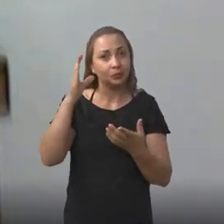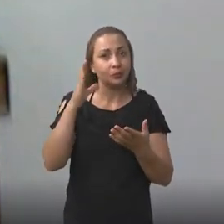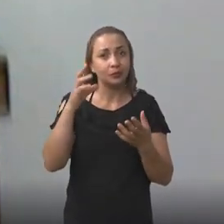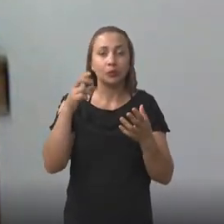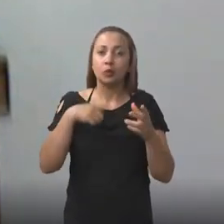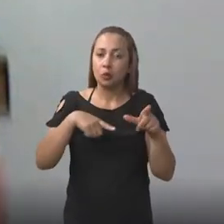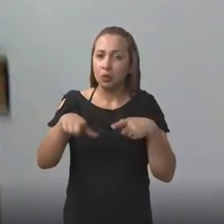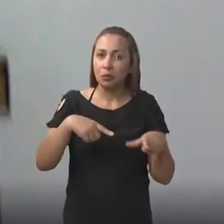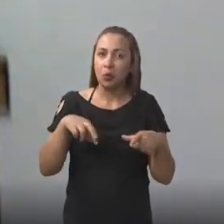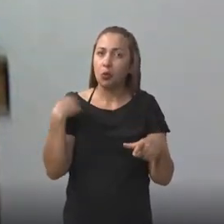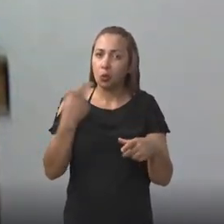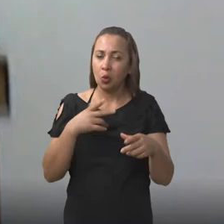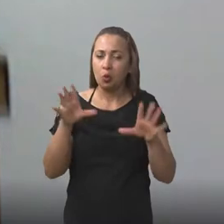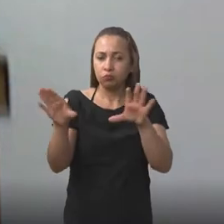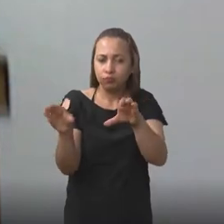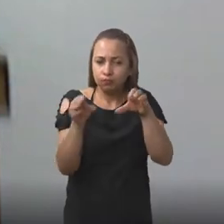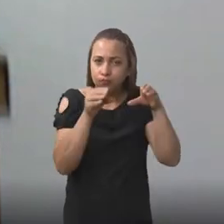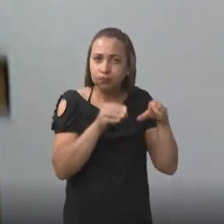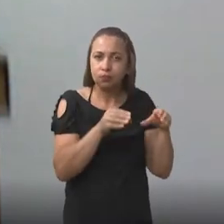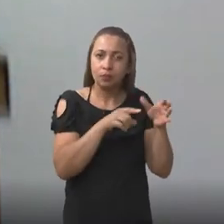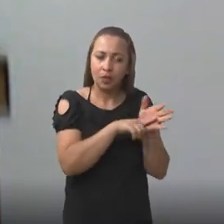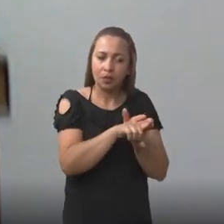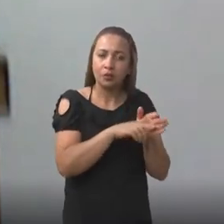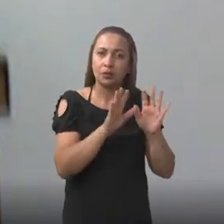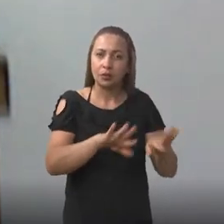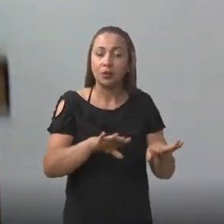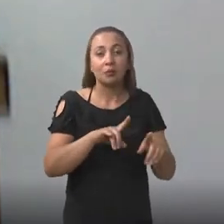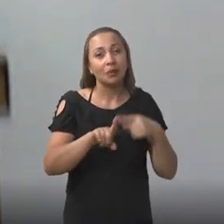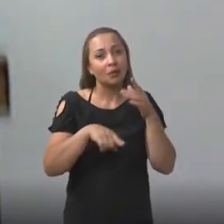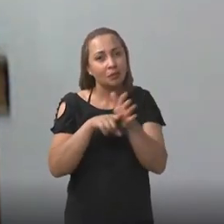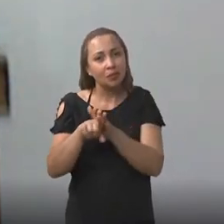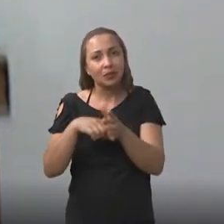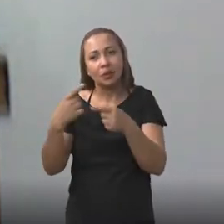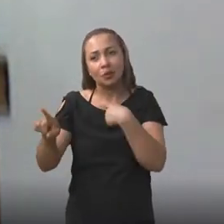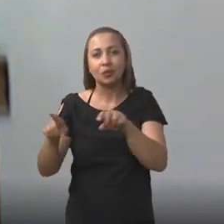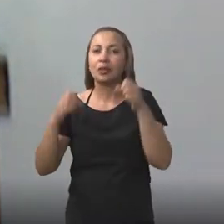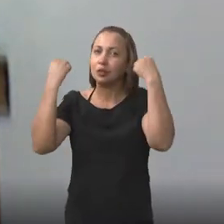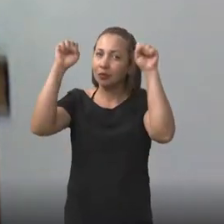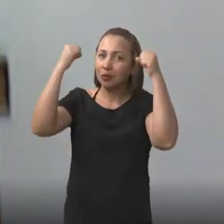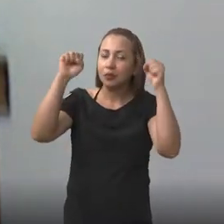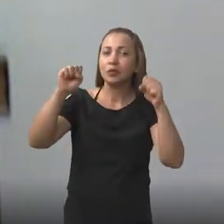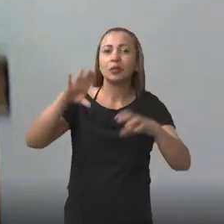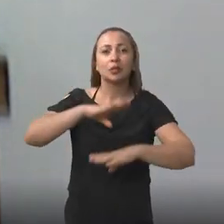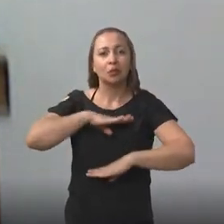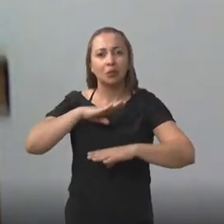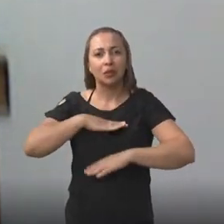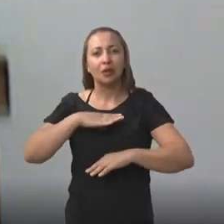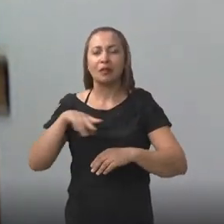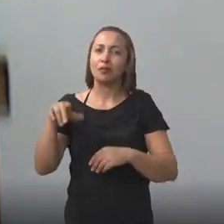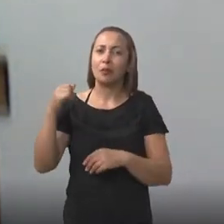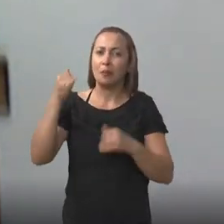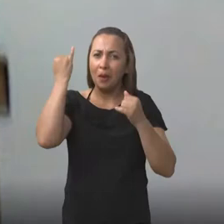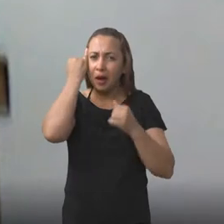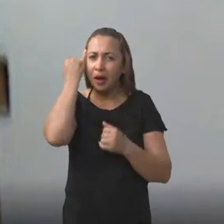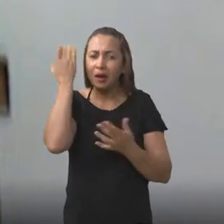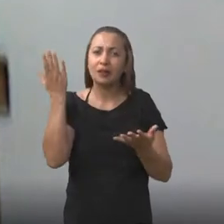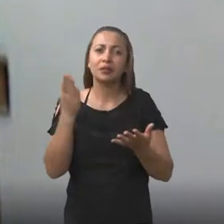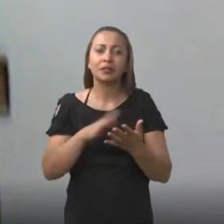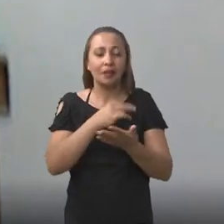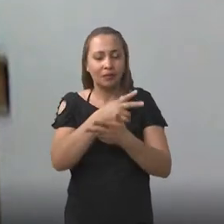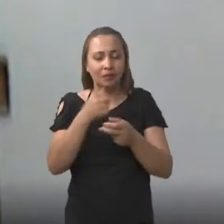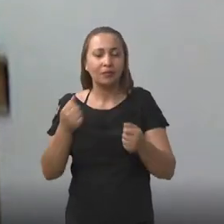trabalho, a gente recortou e pesquisou isso. Mas a gente investigou muitas outras coisas, como a inatividade física, o comportamento sedentário,